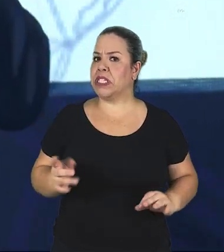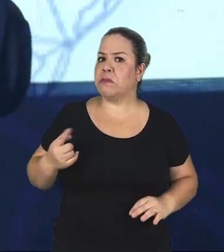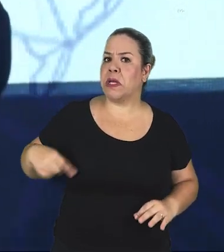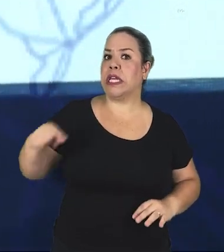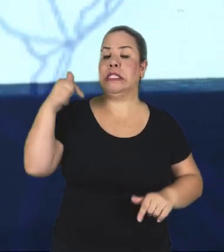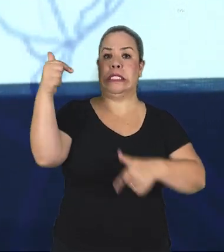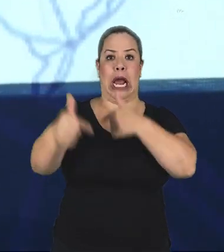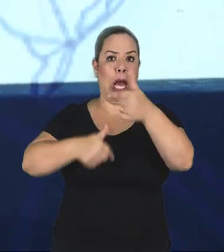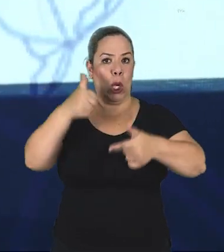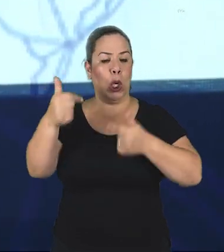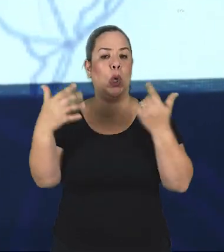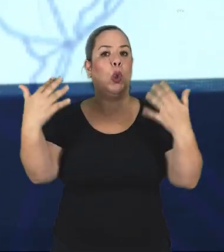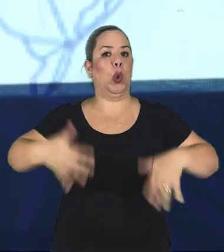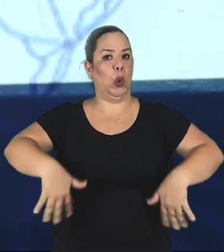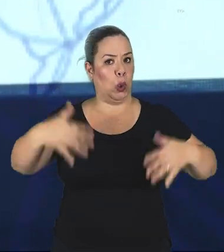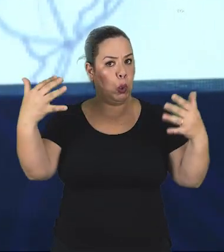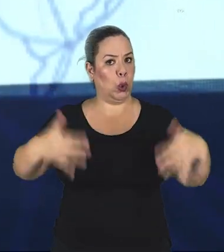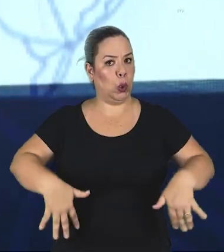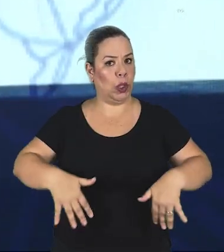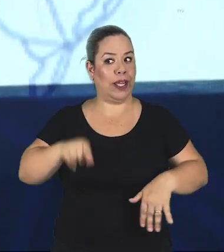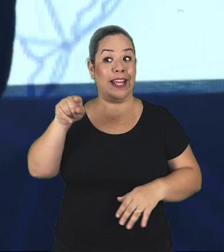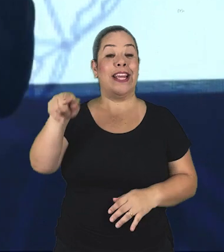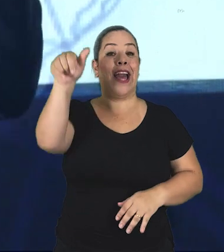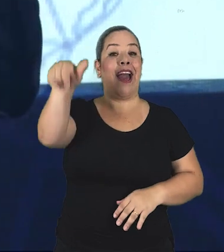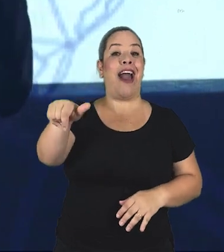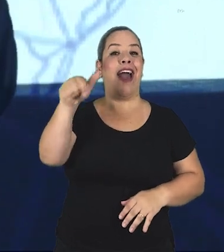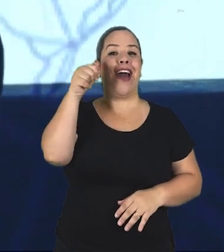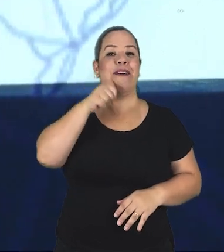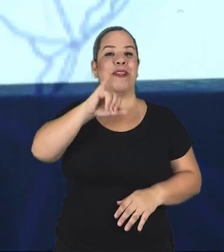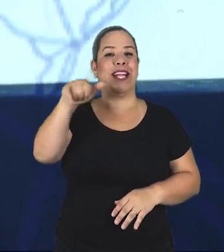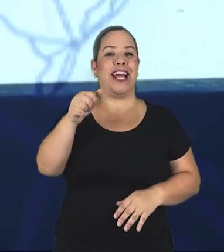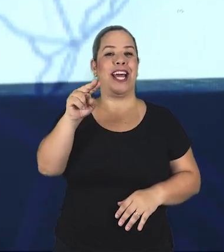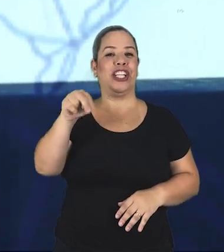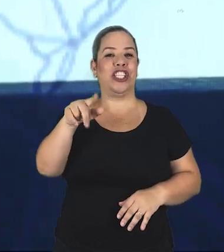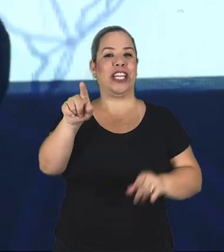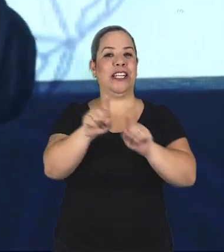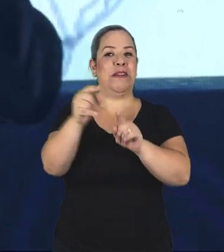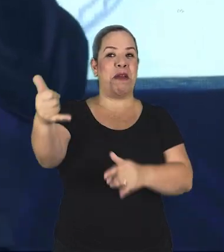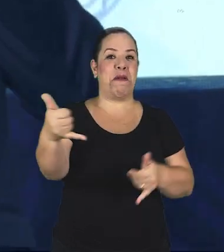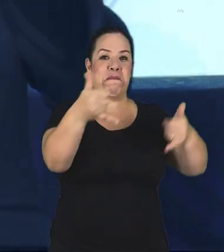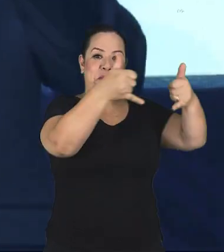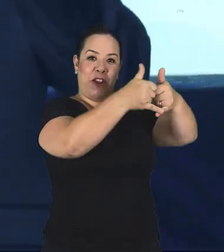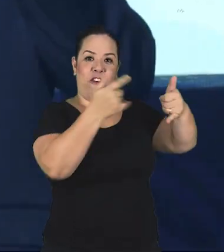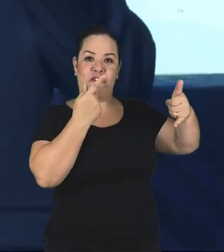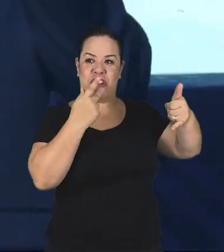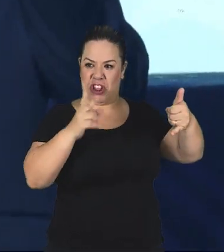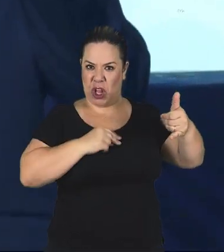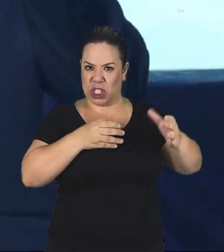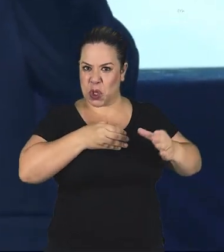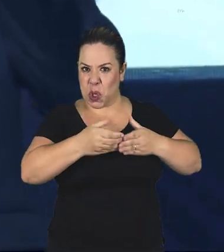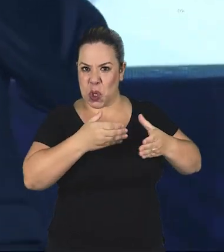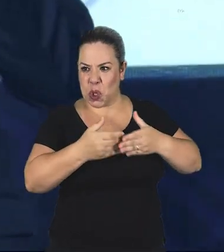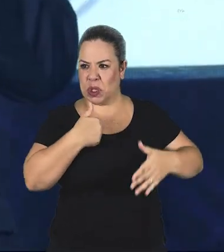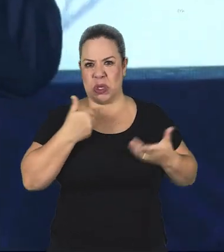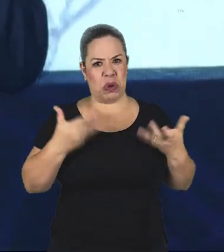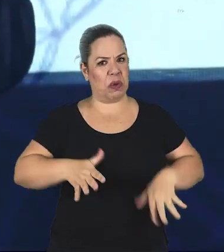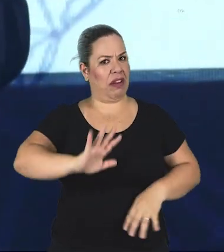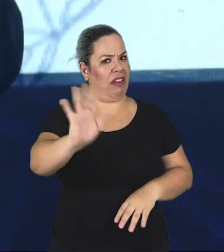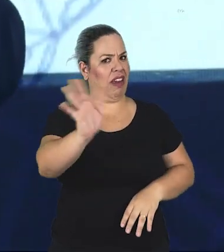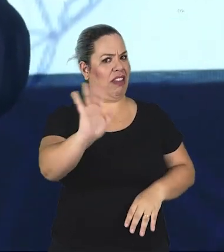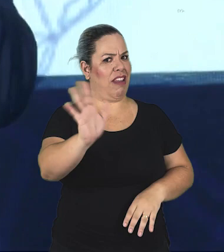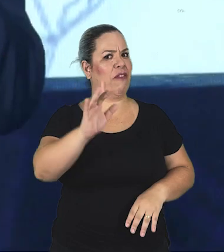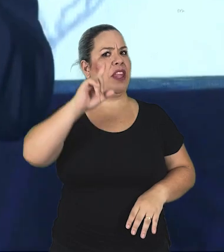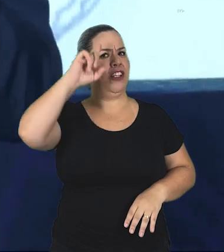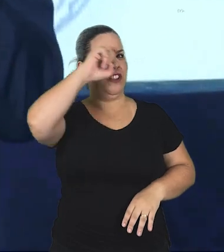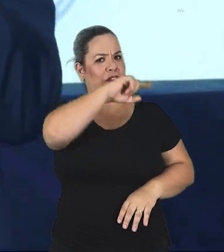Esse pessoal está trabalhando. E aí a Jaqueline brincou também. Nossa, eu não quero fazer... Se eu fosse fazer concurso, eu não ia fazer para essa